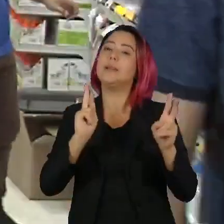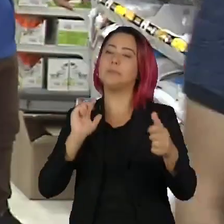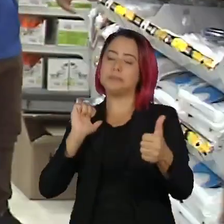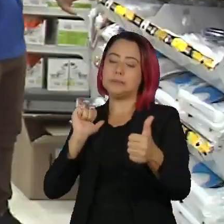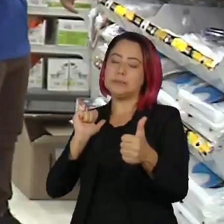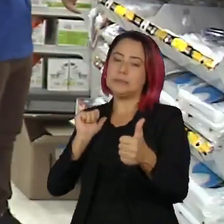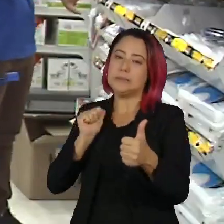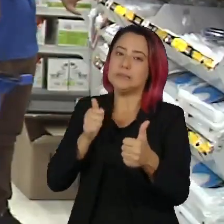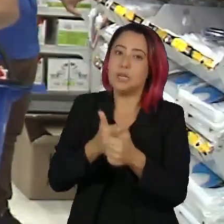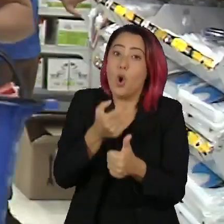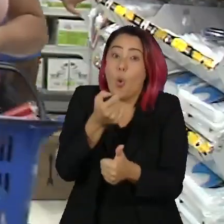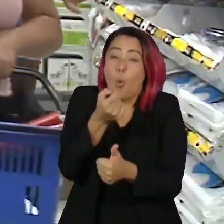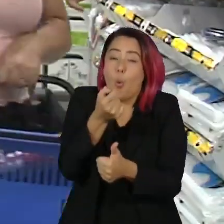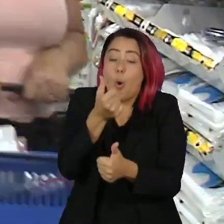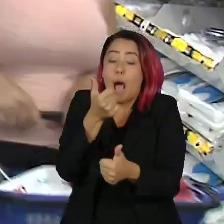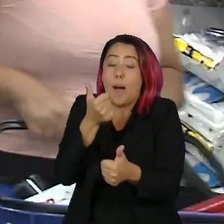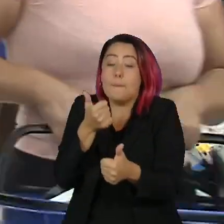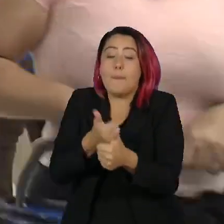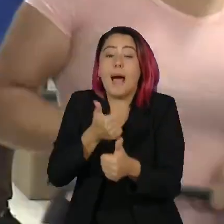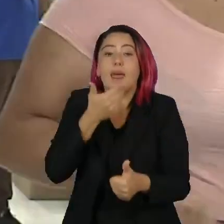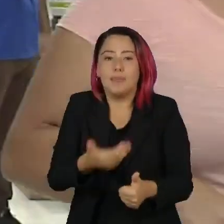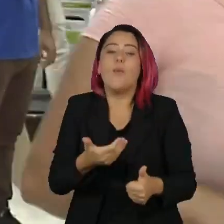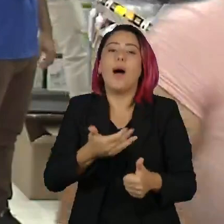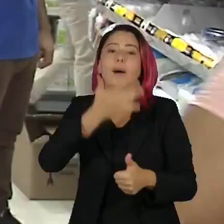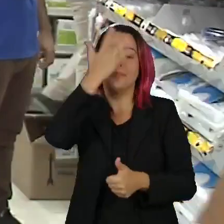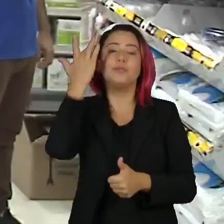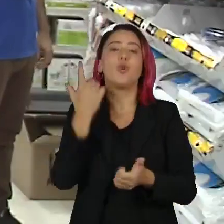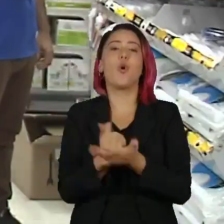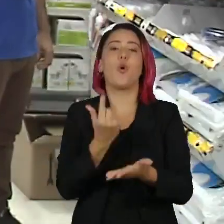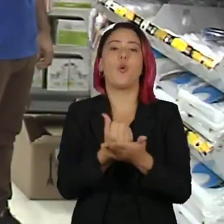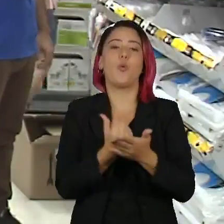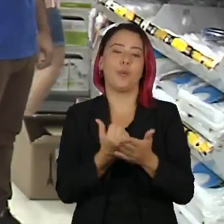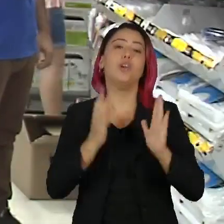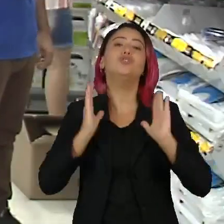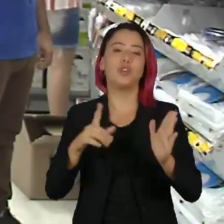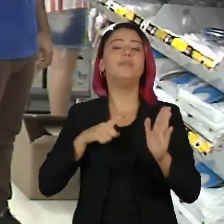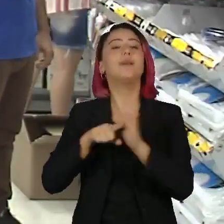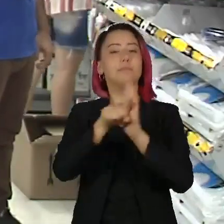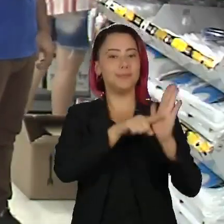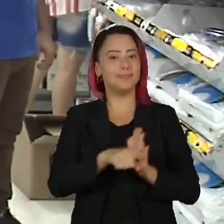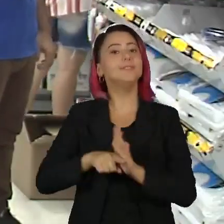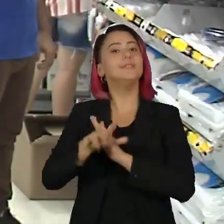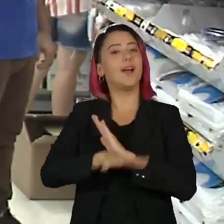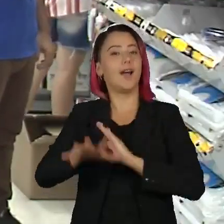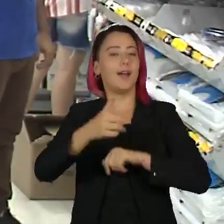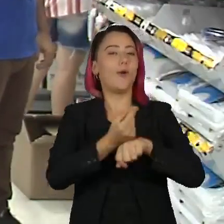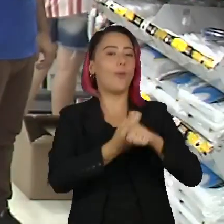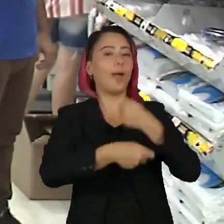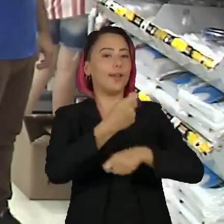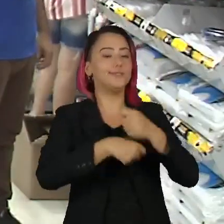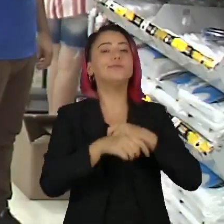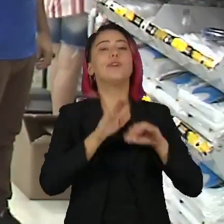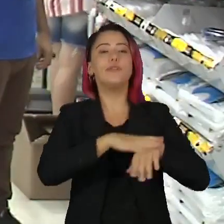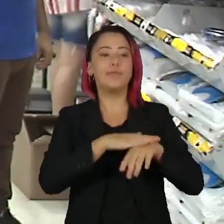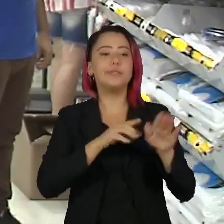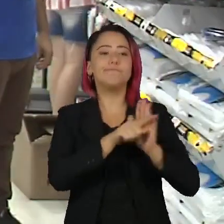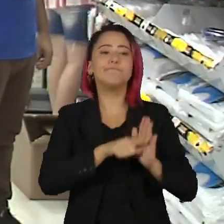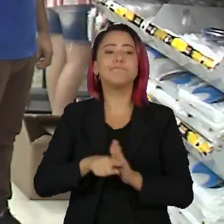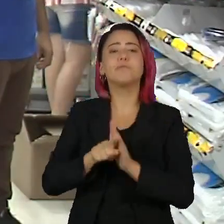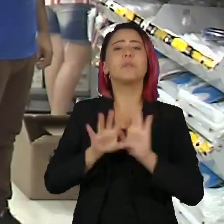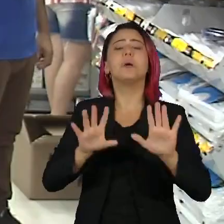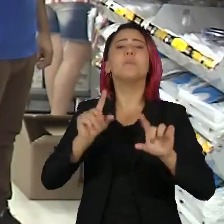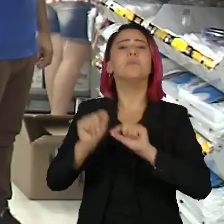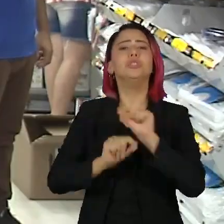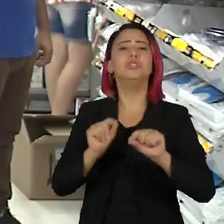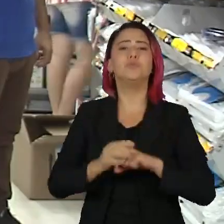da festa. É o que estima uma pesquisa feita pela Confederação Nacional dos Dirigentes Logistas. E os motivos para tanta correria, sim, são,